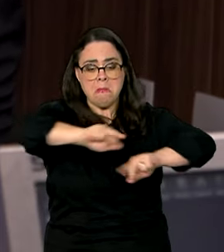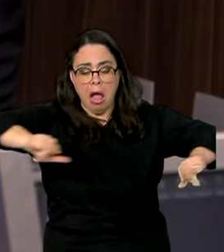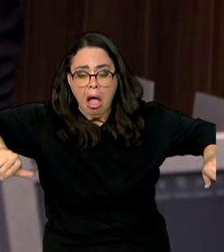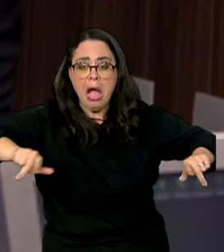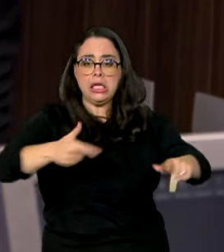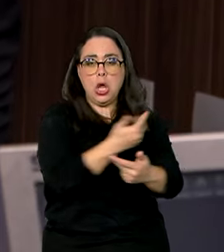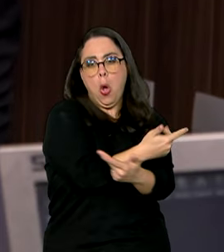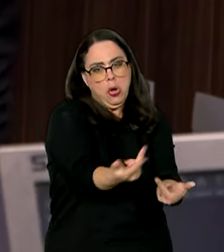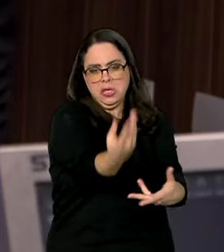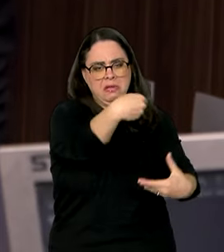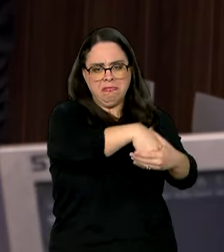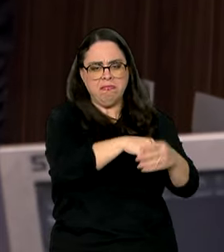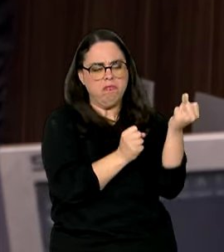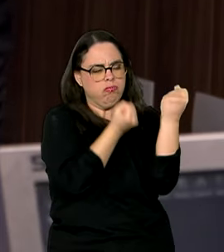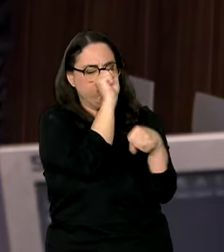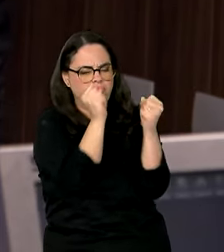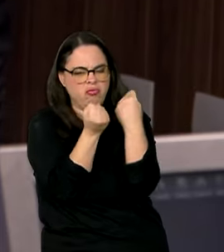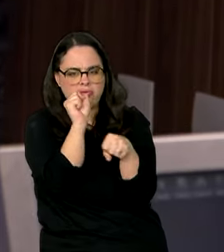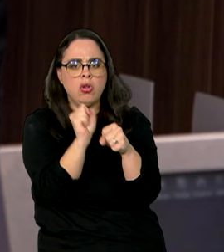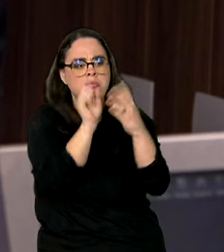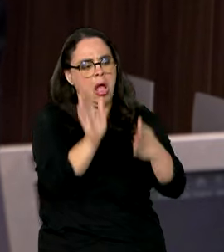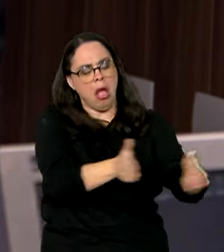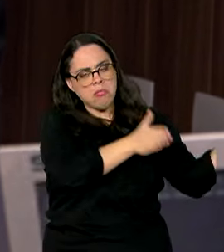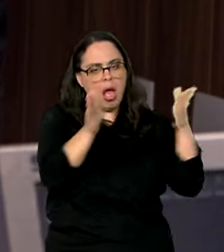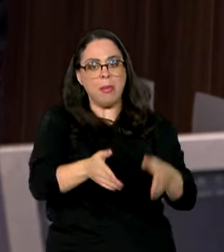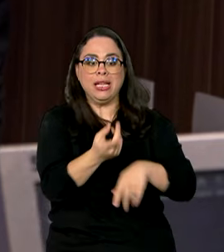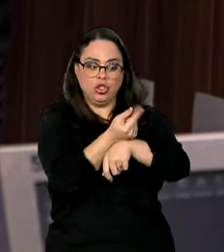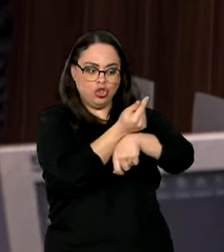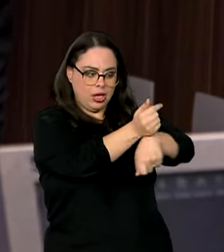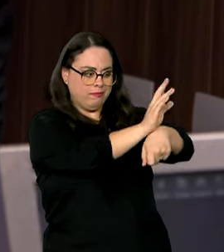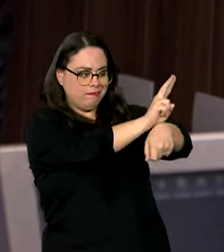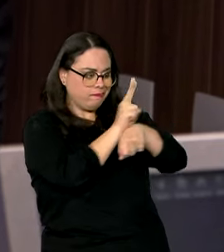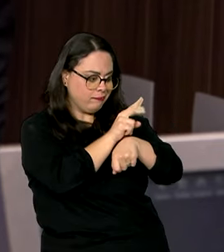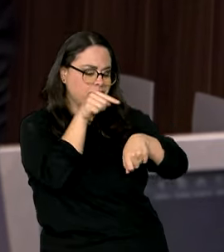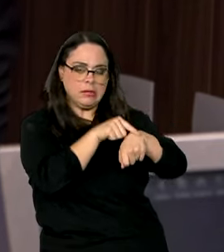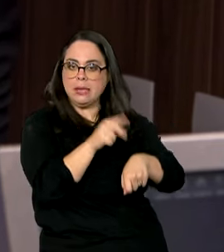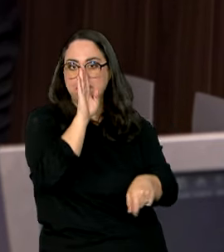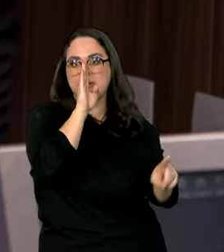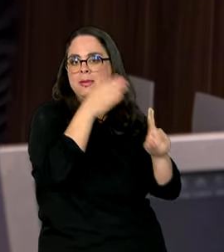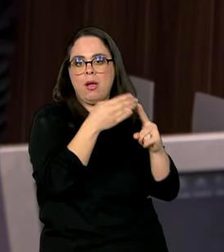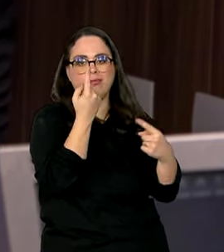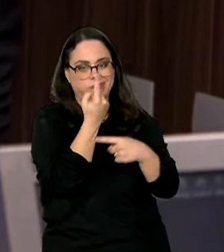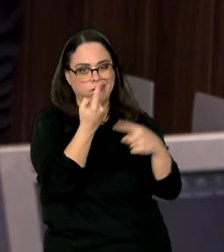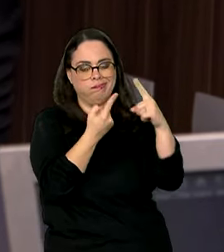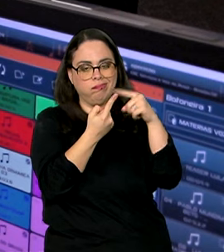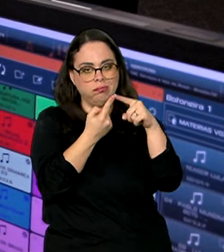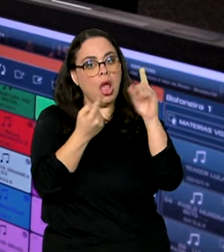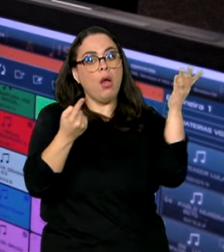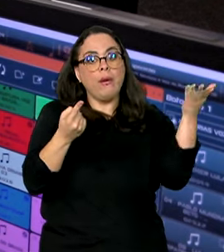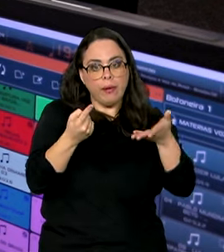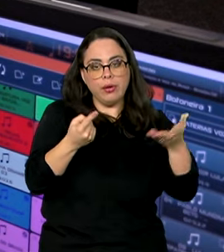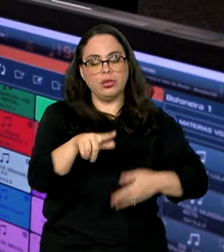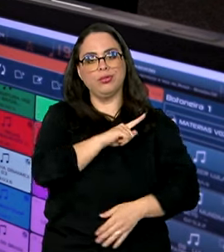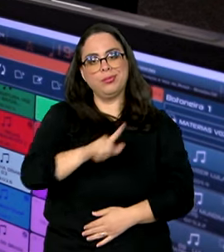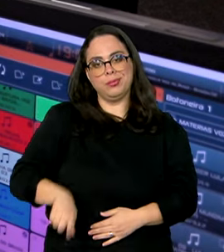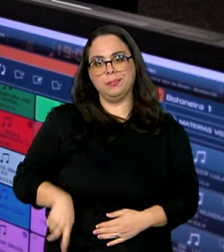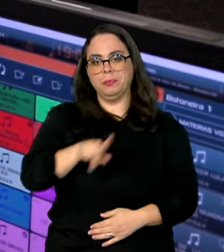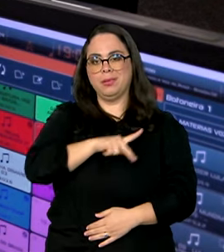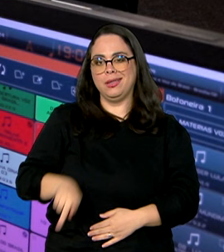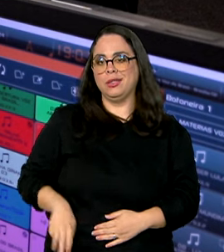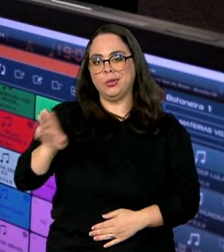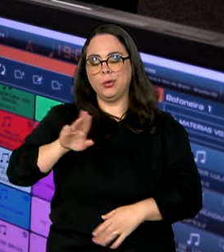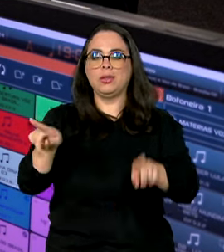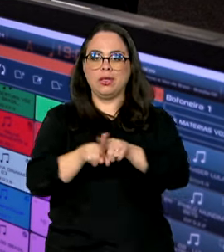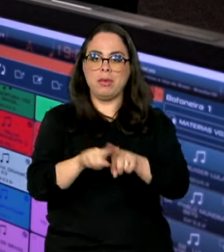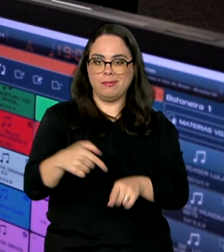e a questão do crédito é central. Então, financiamento, que hoje o governo presidente Lula, o vice